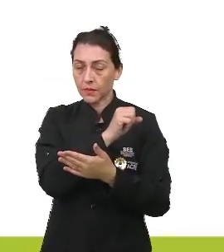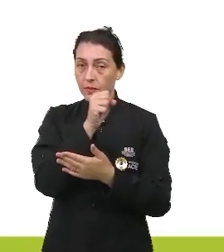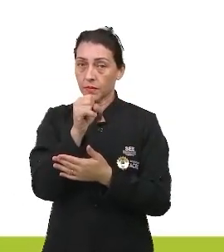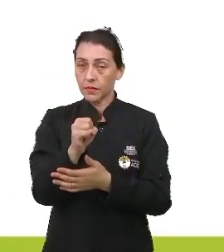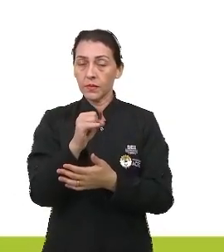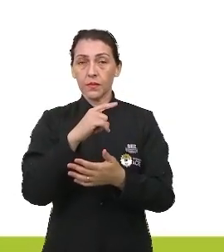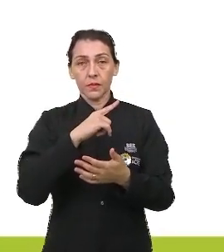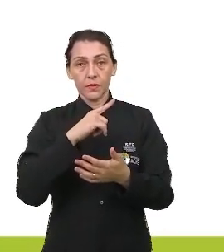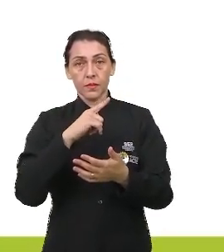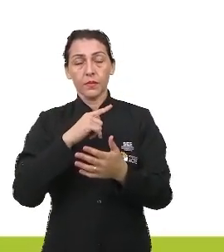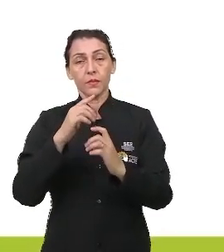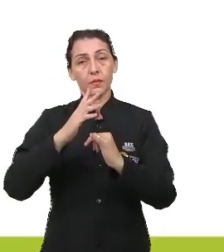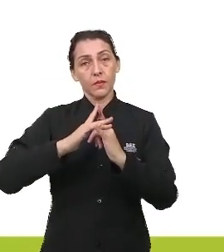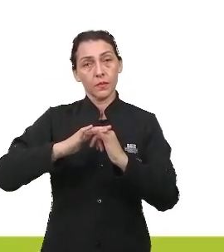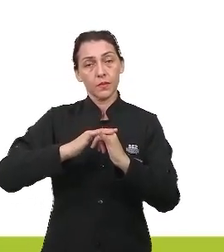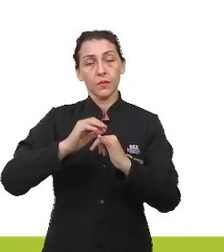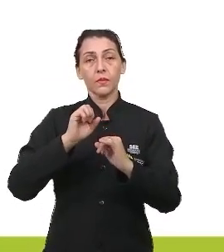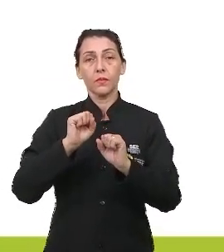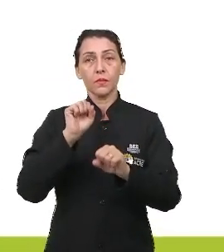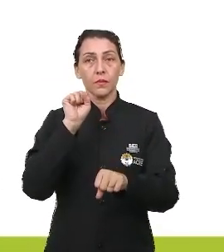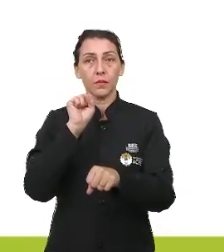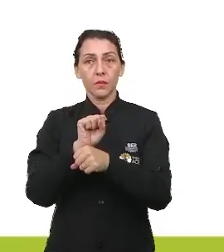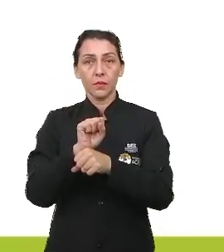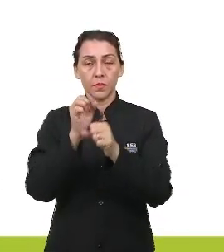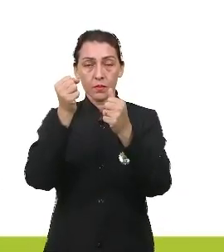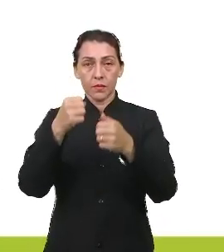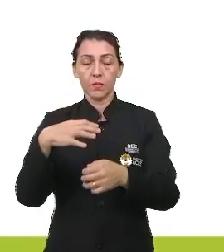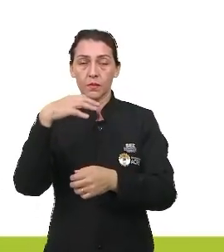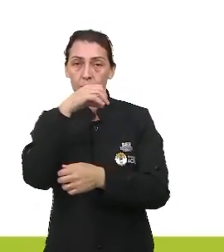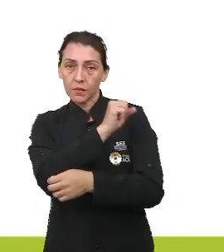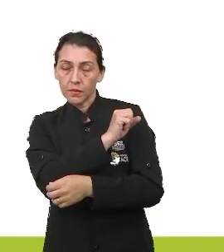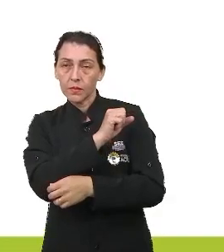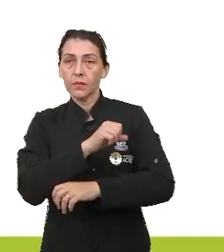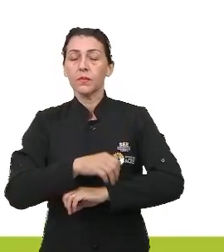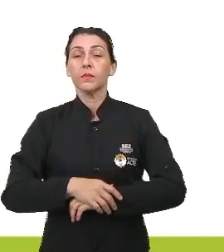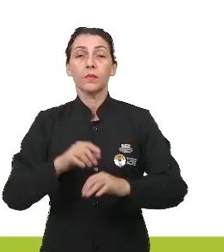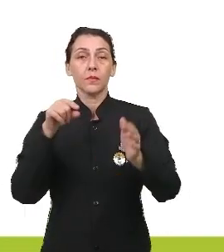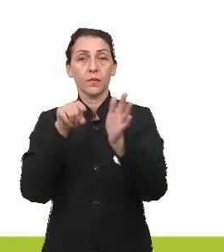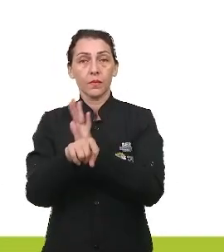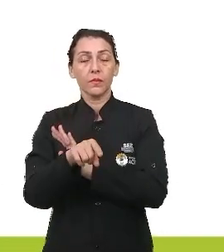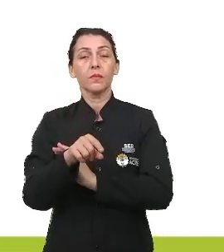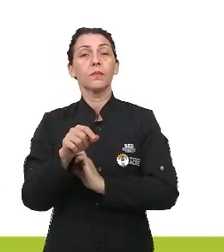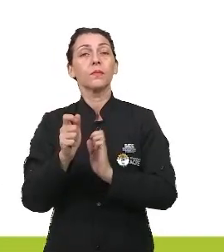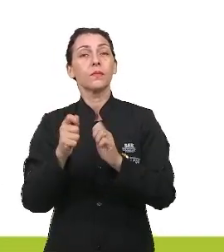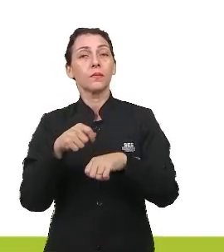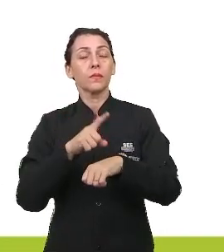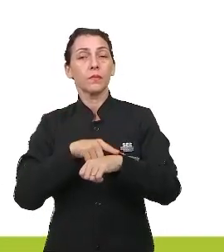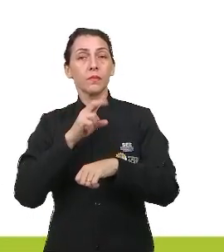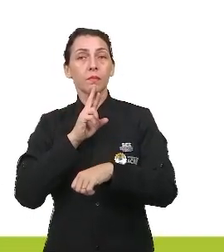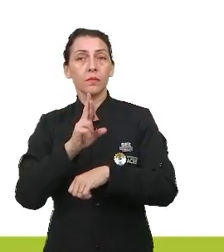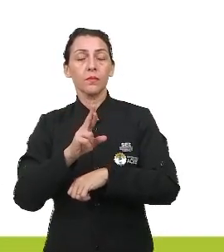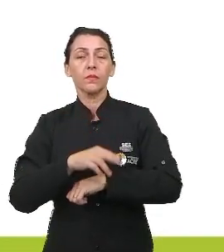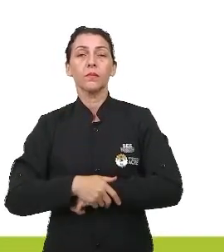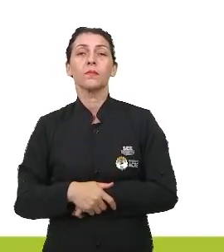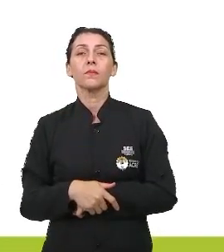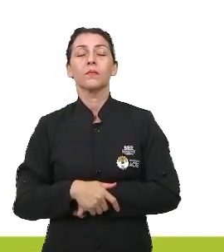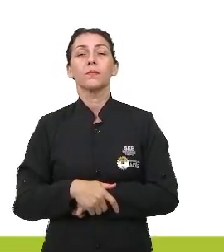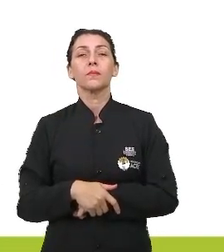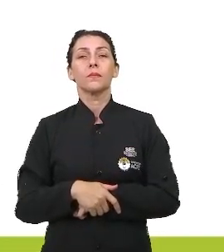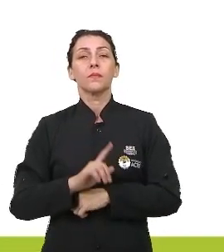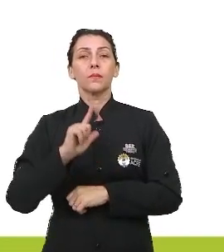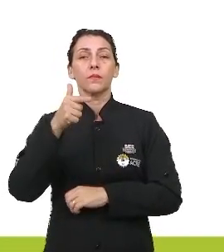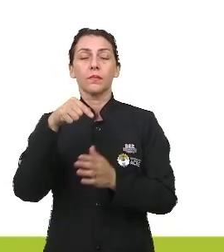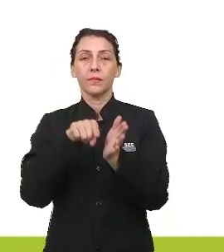você estiver no YouTube, pode pausar. Vou explicar rapidamente essa questão para dar tempo para a gente resolver mais uma questãozinha